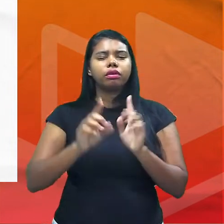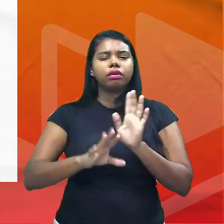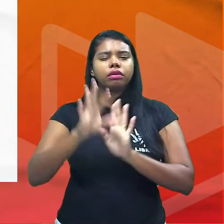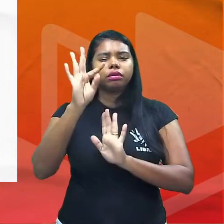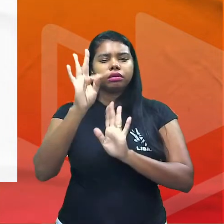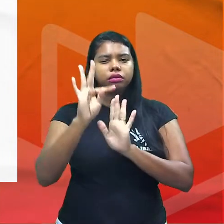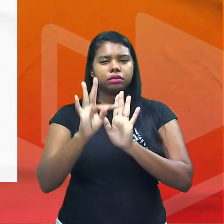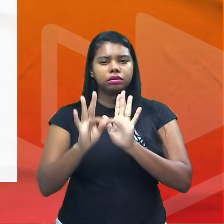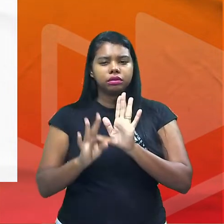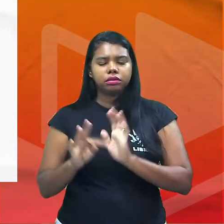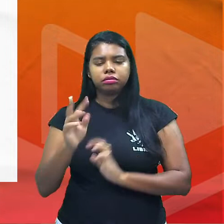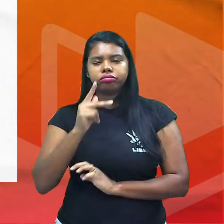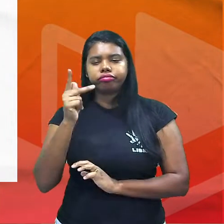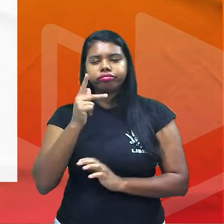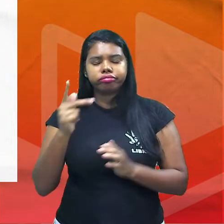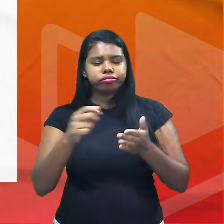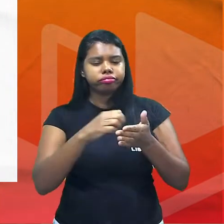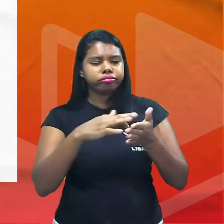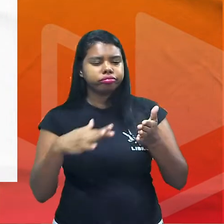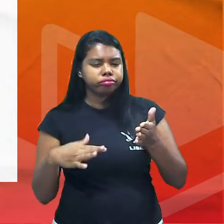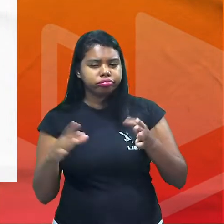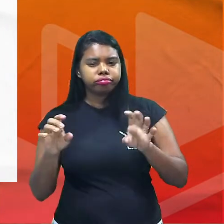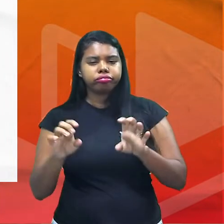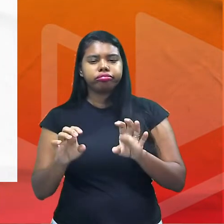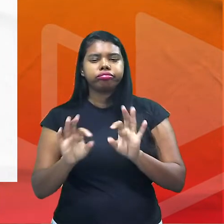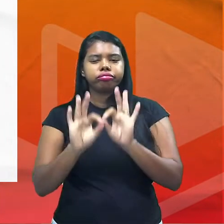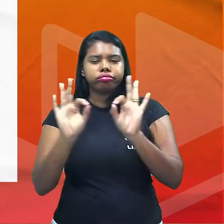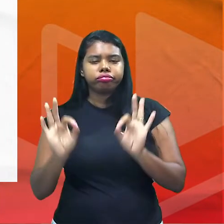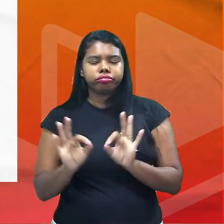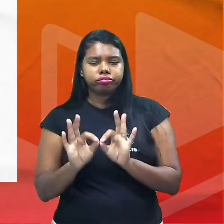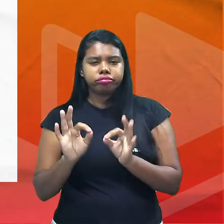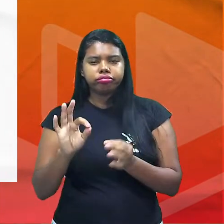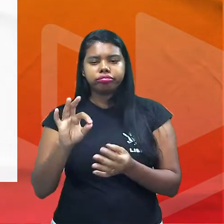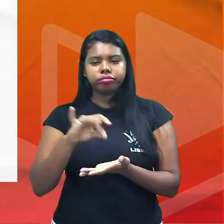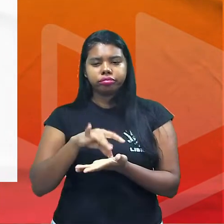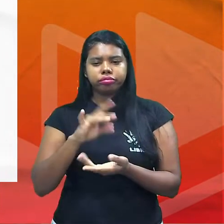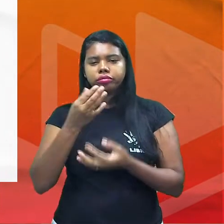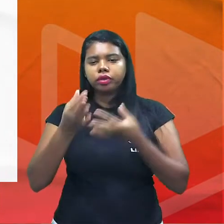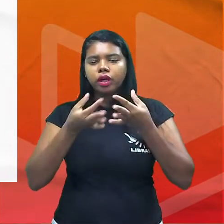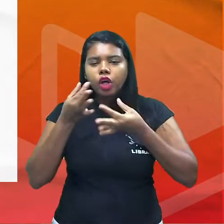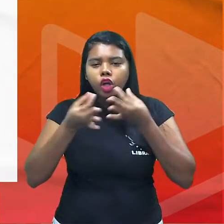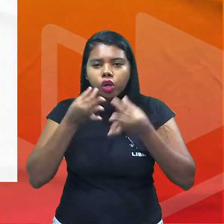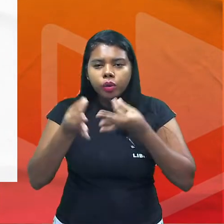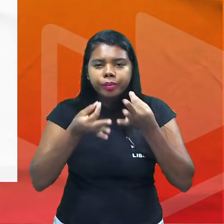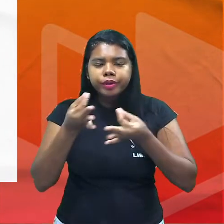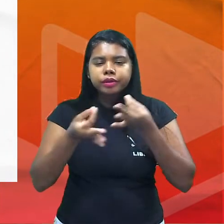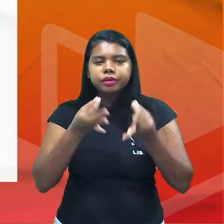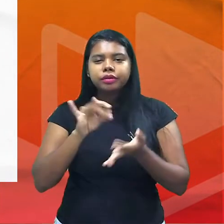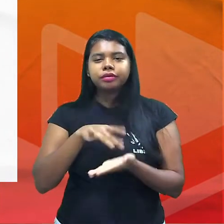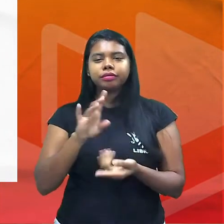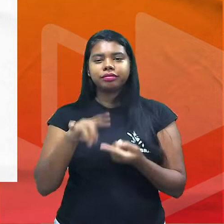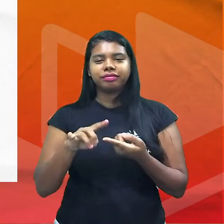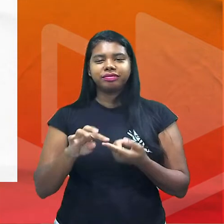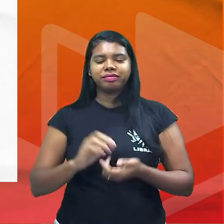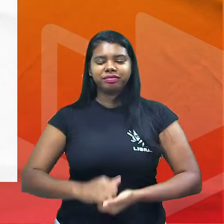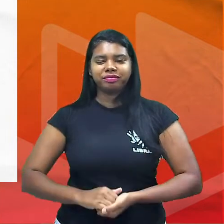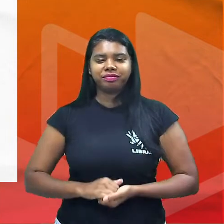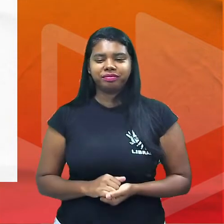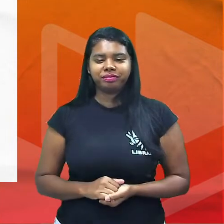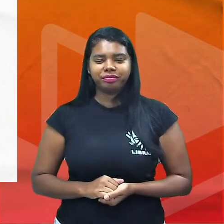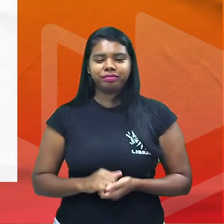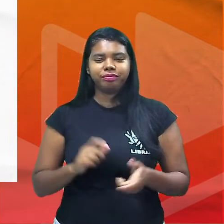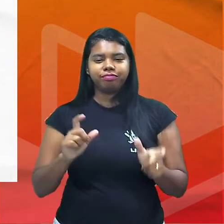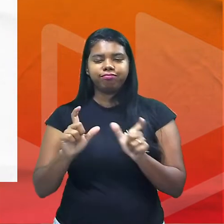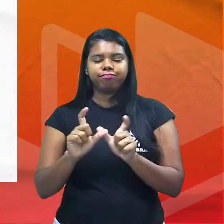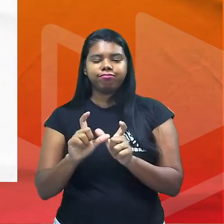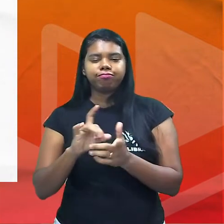descritivos o texto dissertativo expositivo o texto dissertativo argumentativo como é esse caso e o texto injuntivo